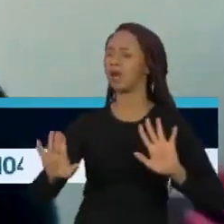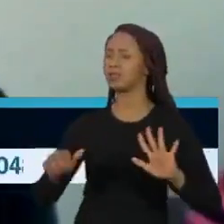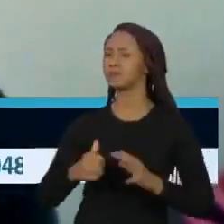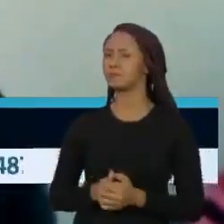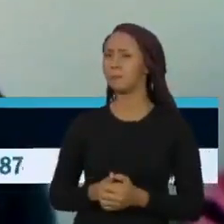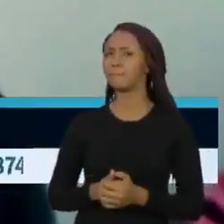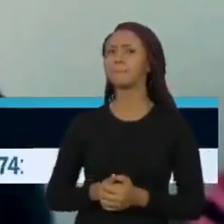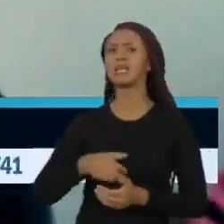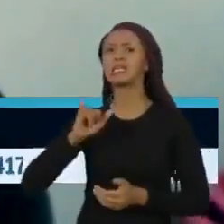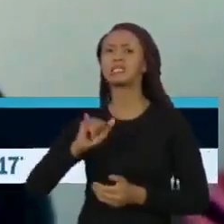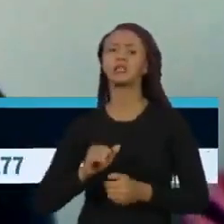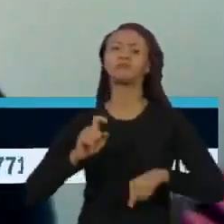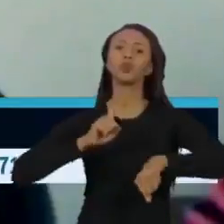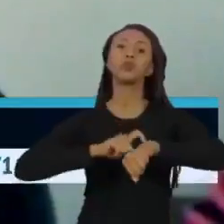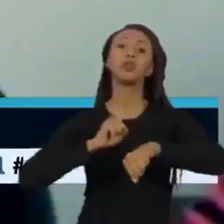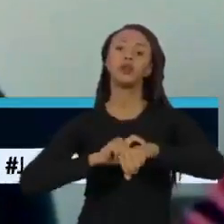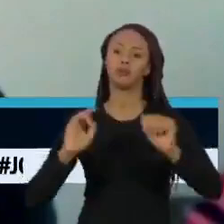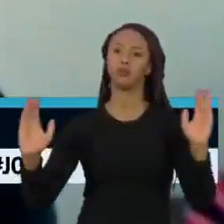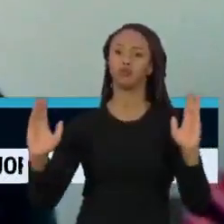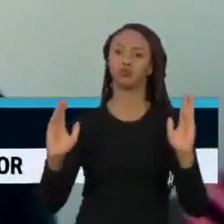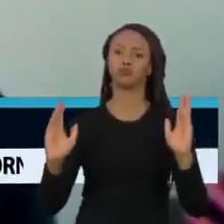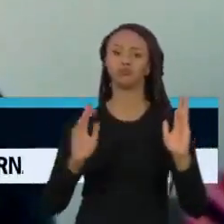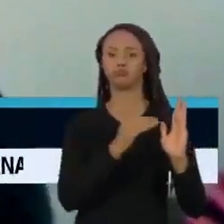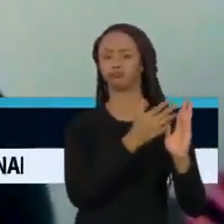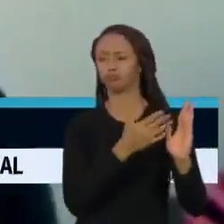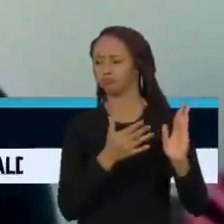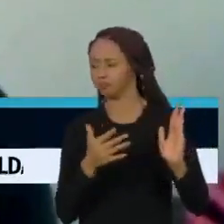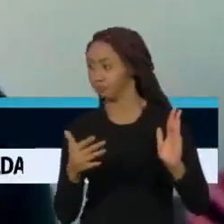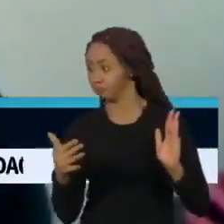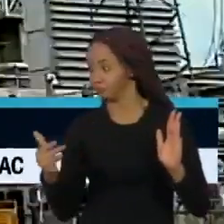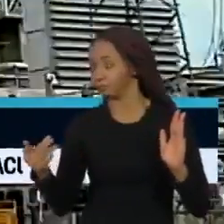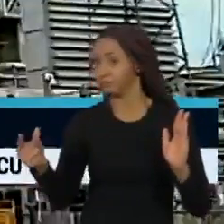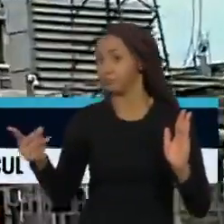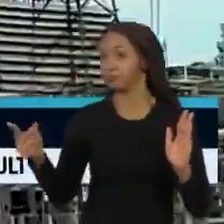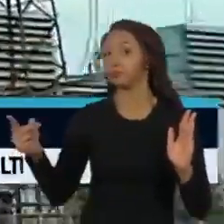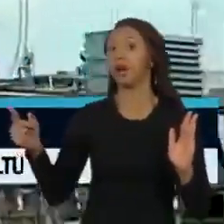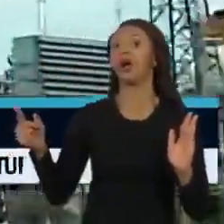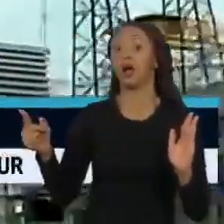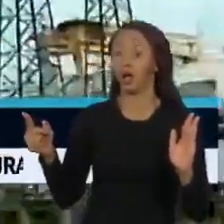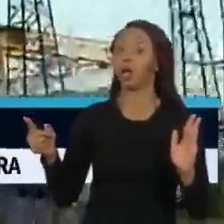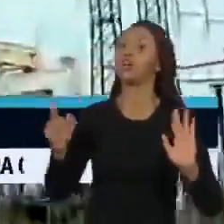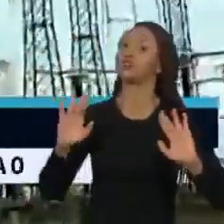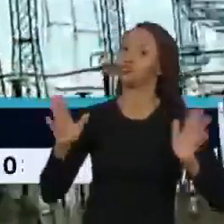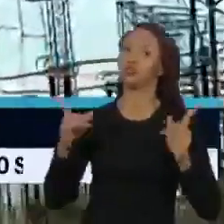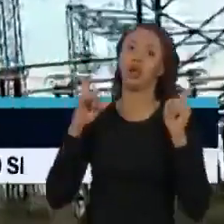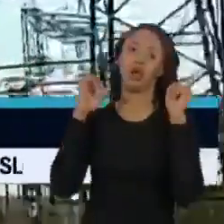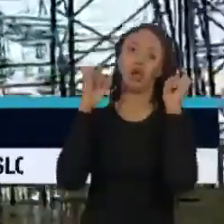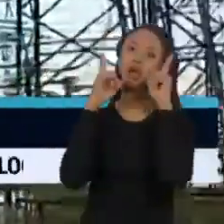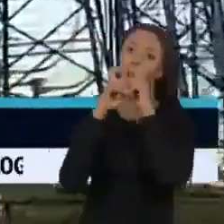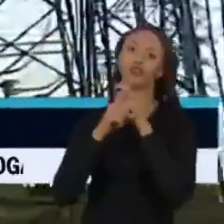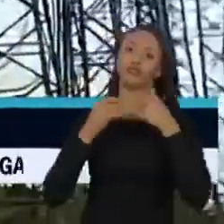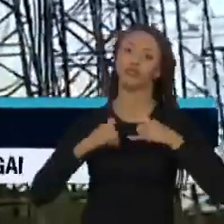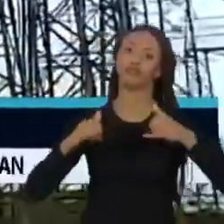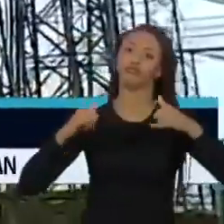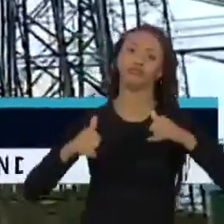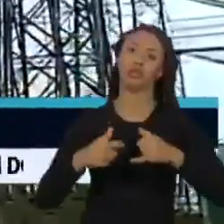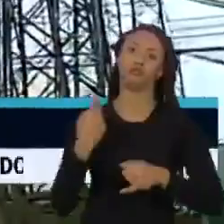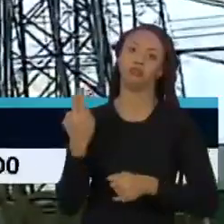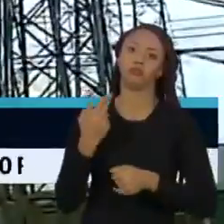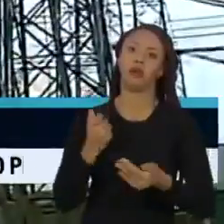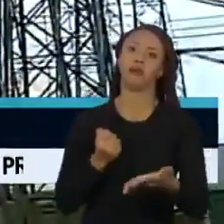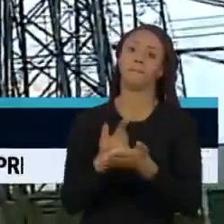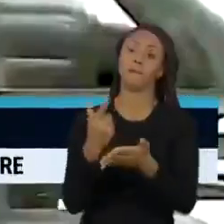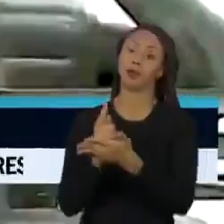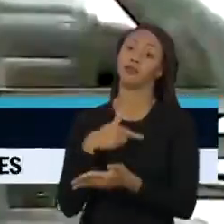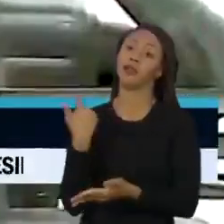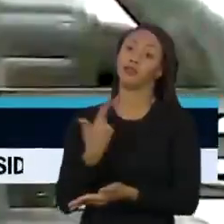por períodos muito longos, geram um custo de difícil absorção, impagável. É o que a